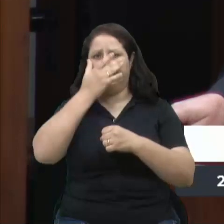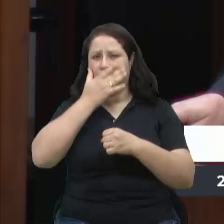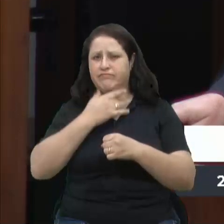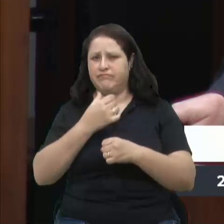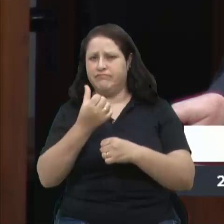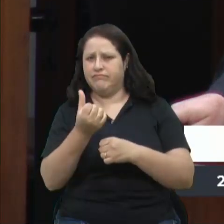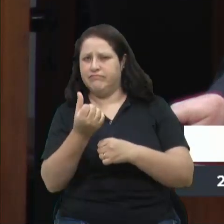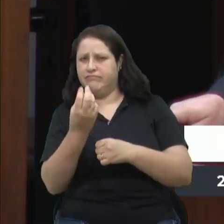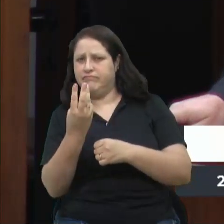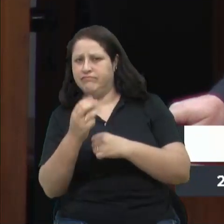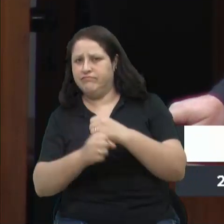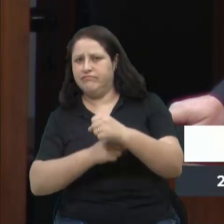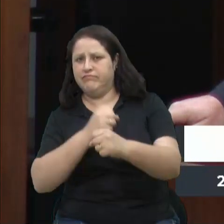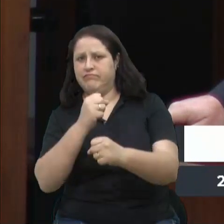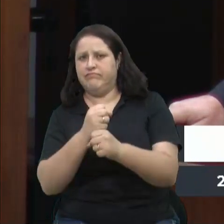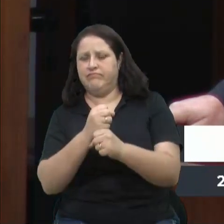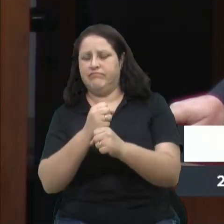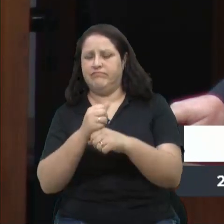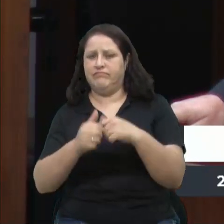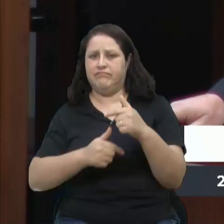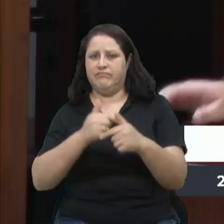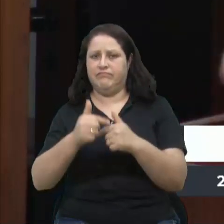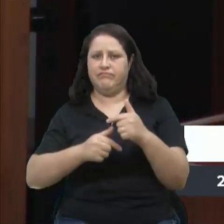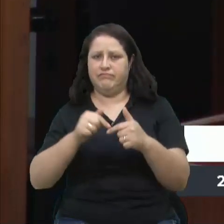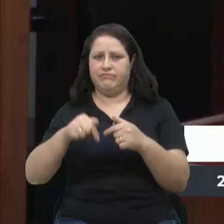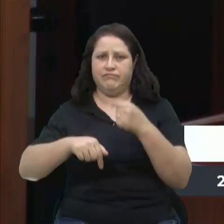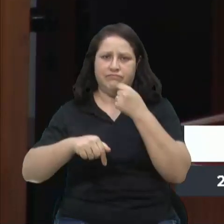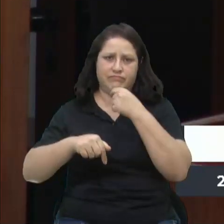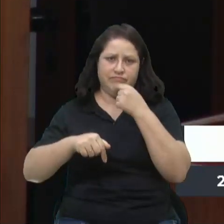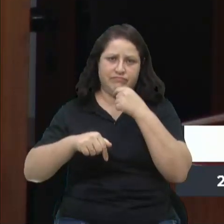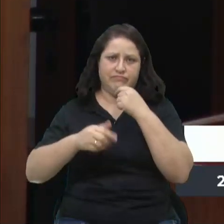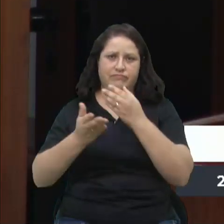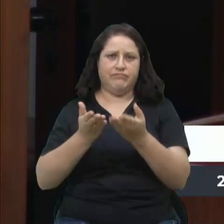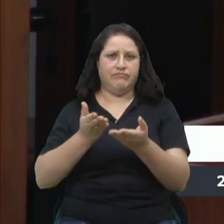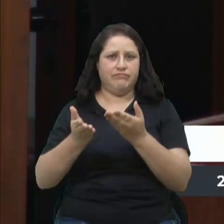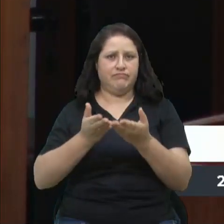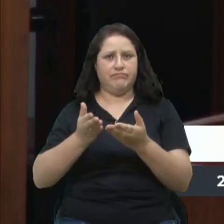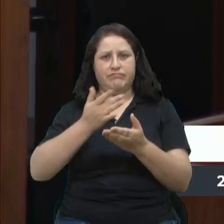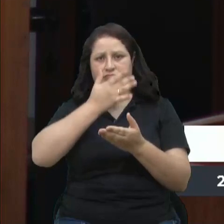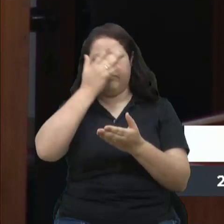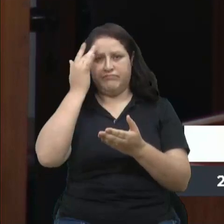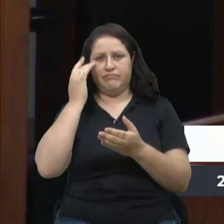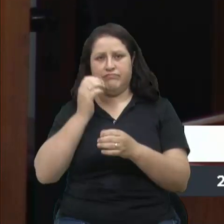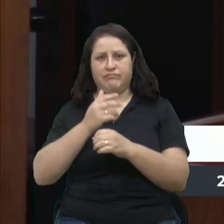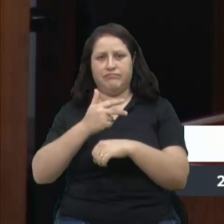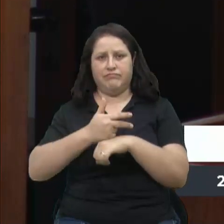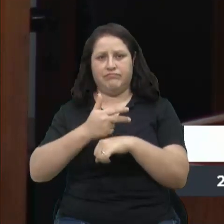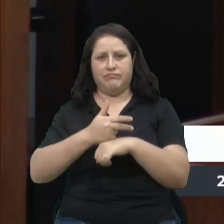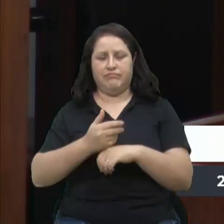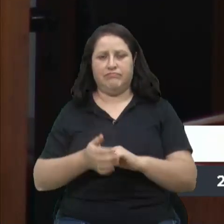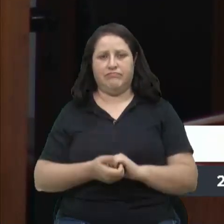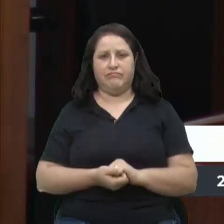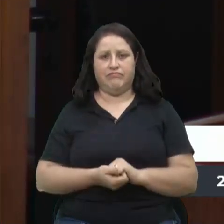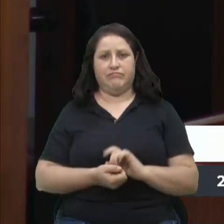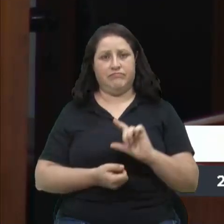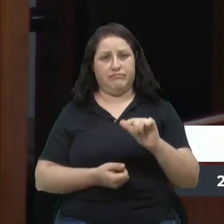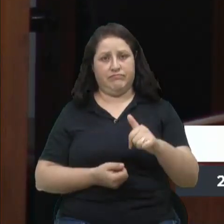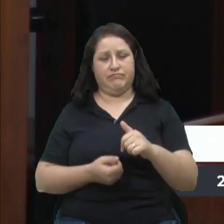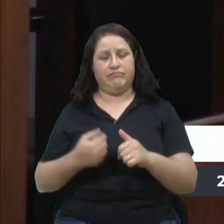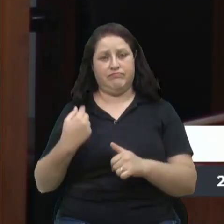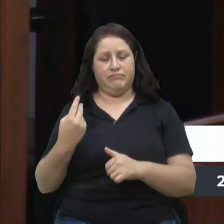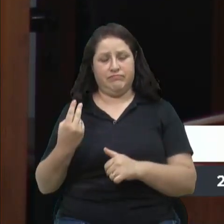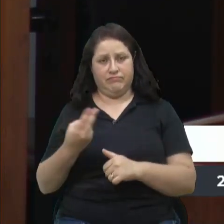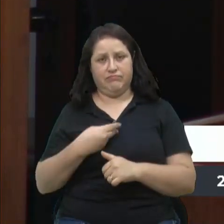63 anos de atividade aqui na cidade, atendendo os idosos. Depois fomos até